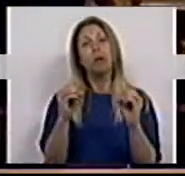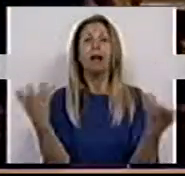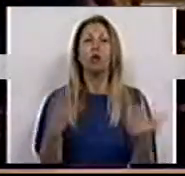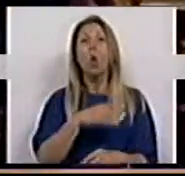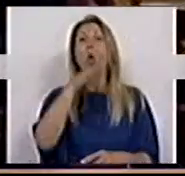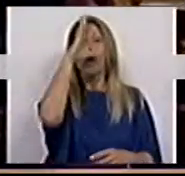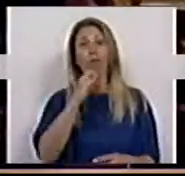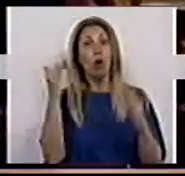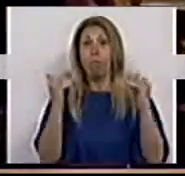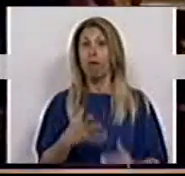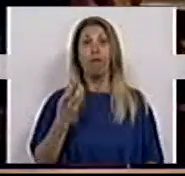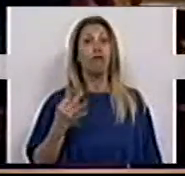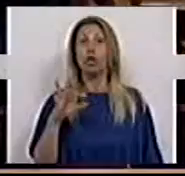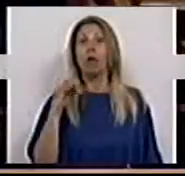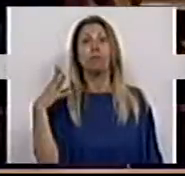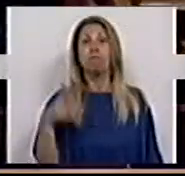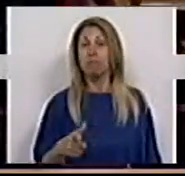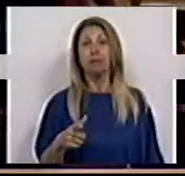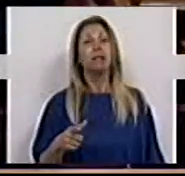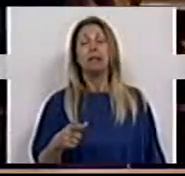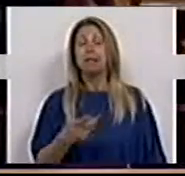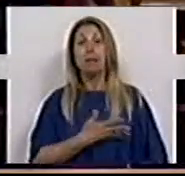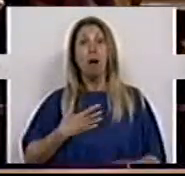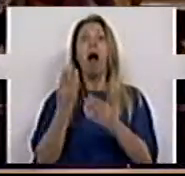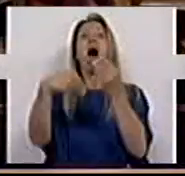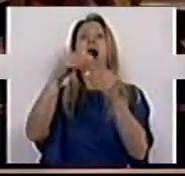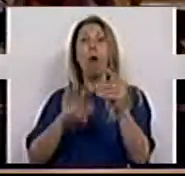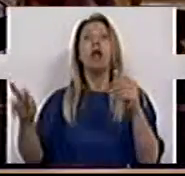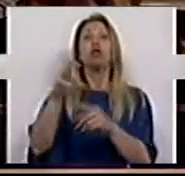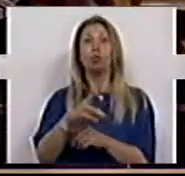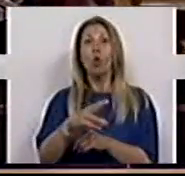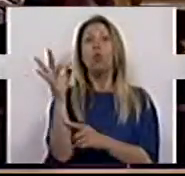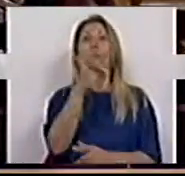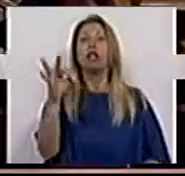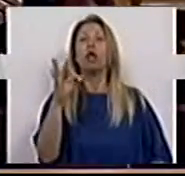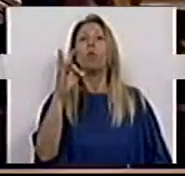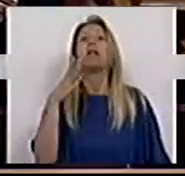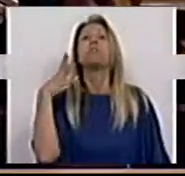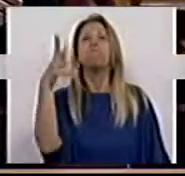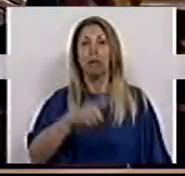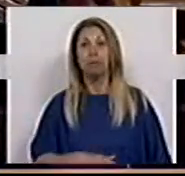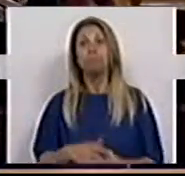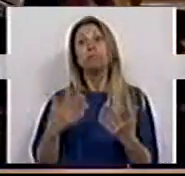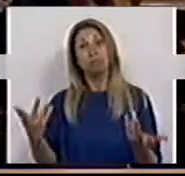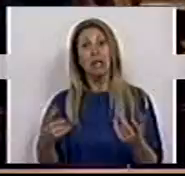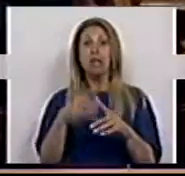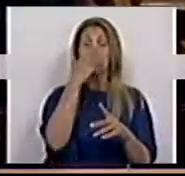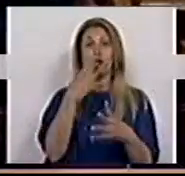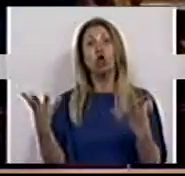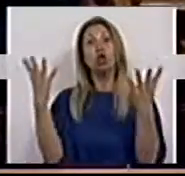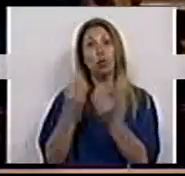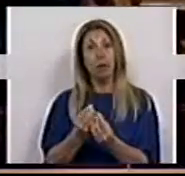desempregados, já aumentou para 41 mil desempregados. E se juntarmos a esses, aqueles que o Governo tirou para o subemprego neste período,